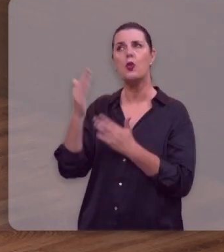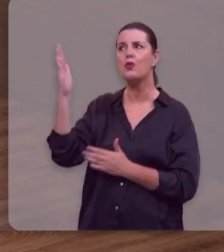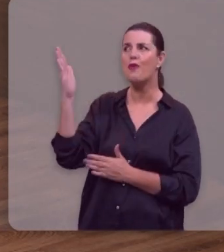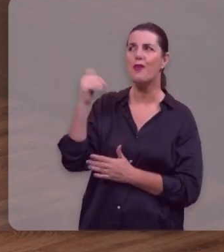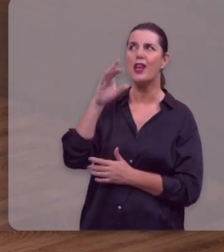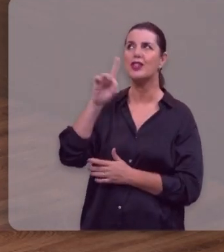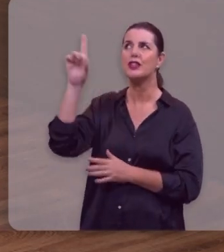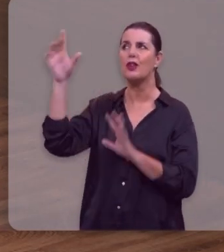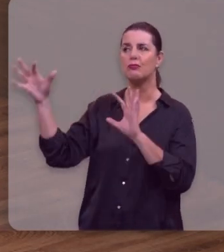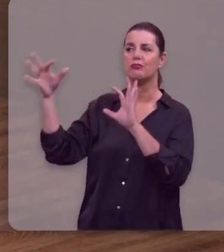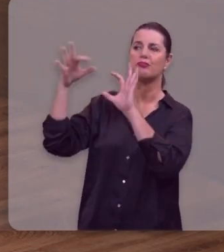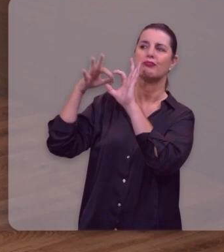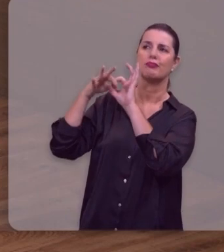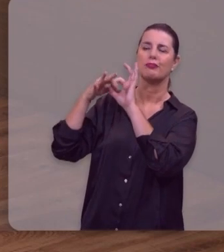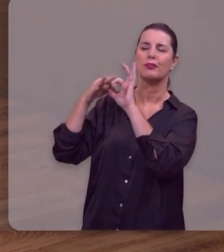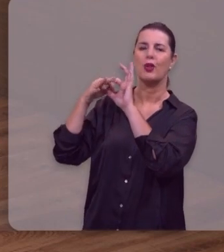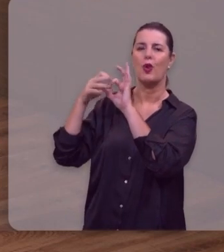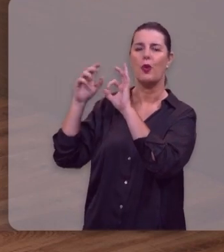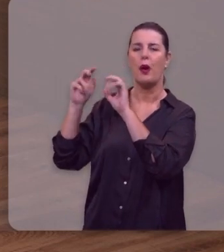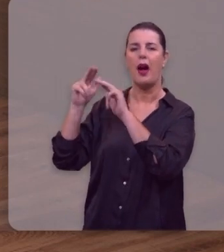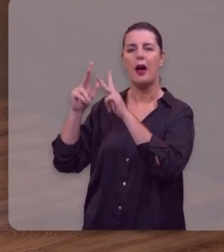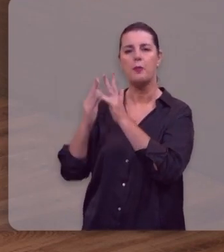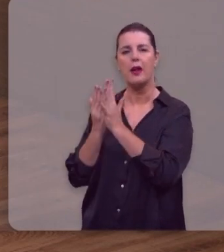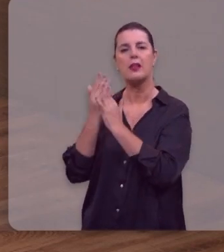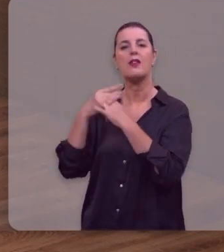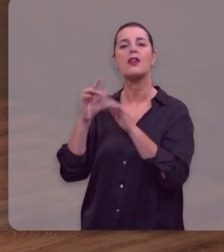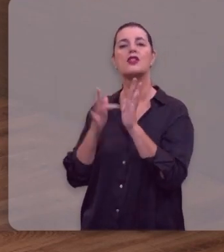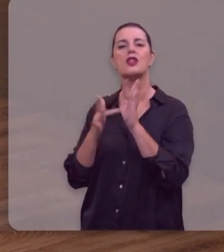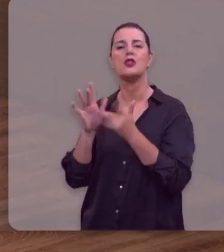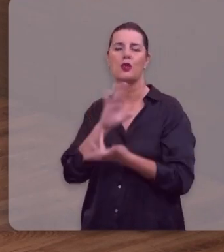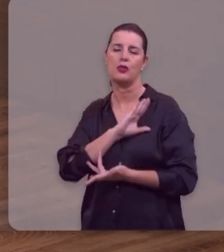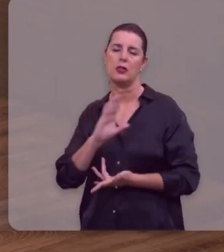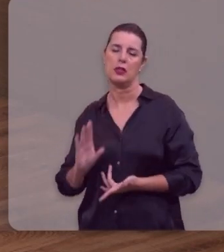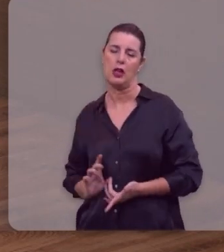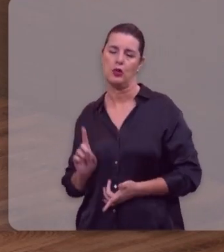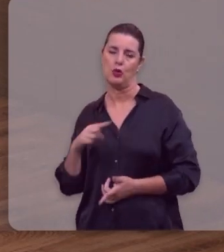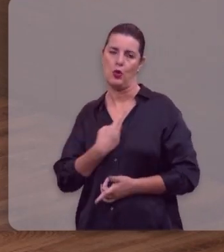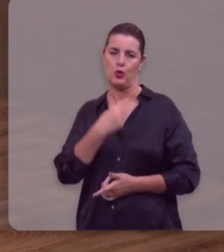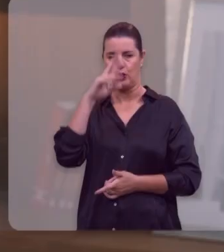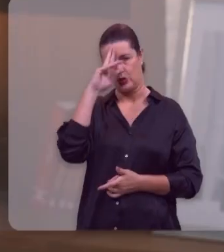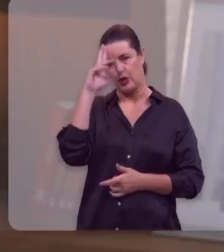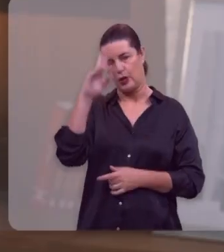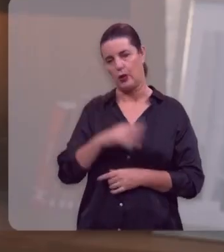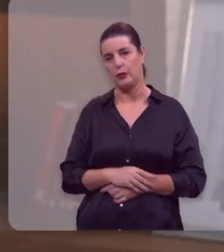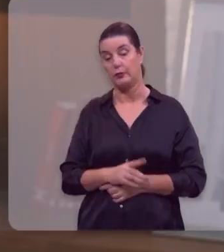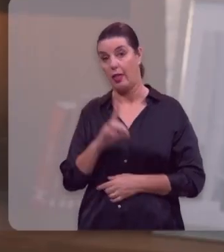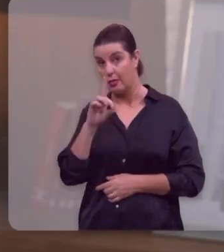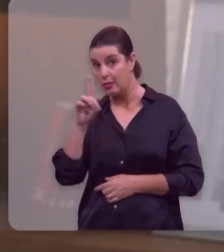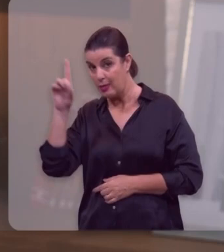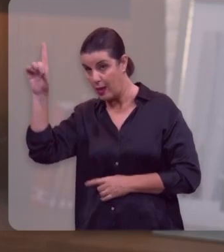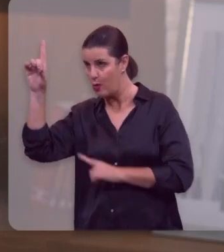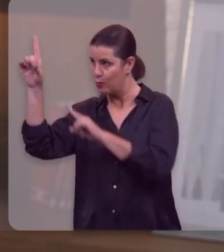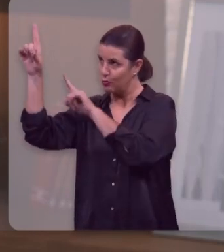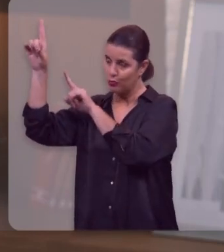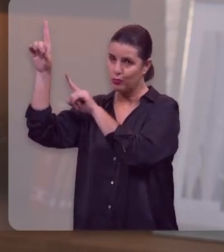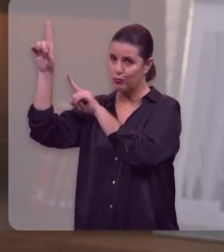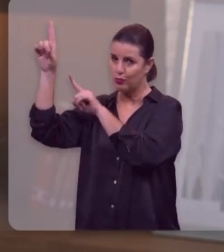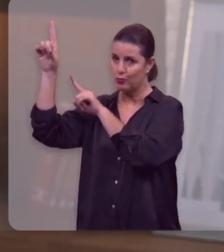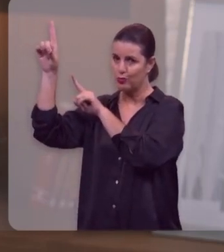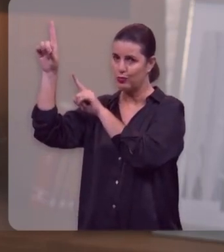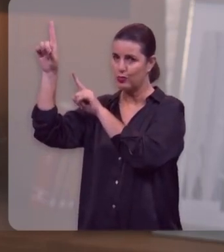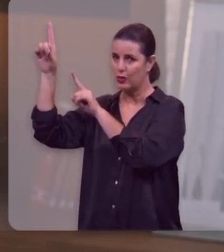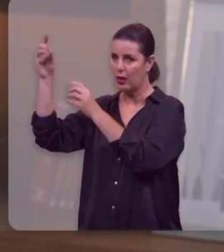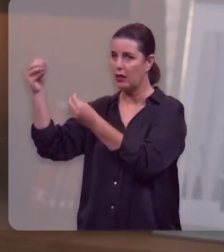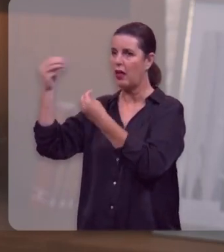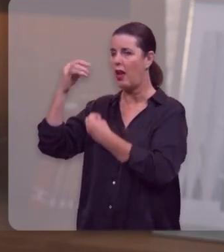nos reconciliou consigo mesmo por intermédio de Jesus Cristo, nosso Senhor. É Deus quem nos dá